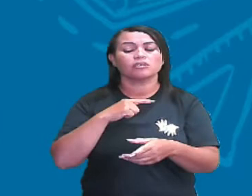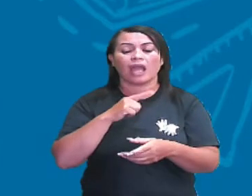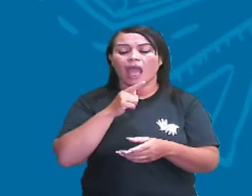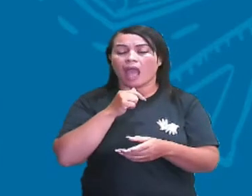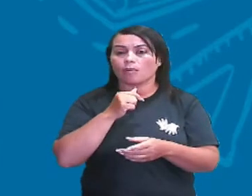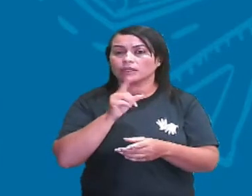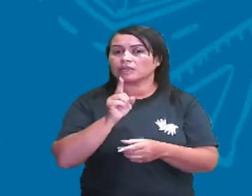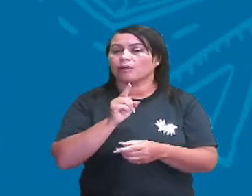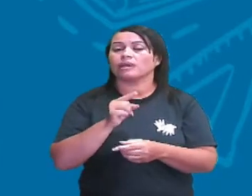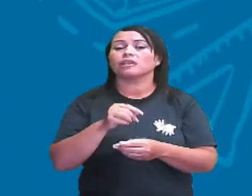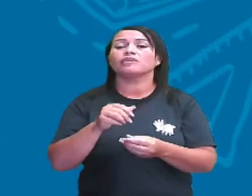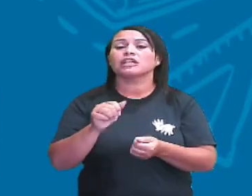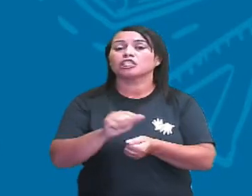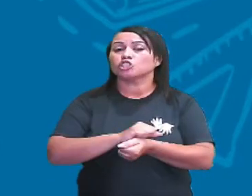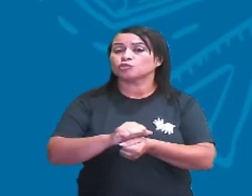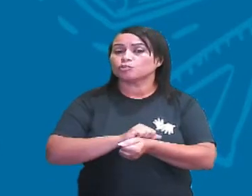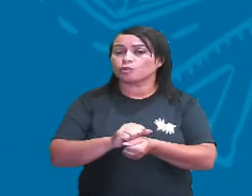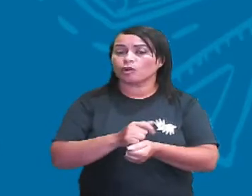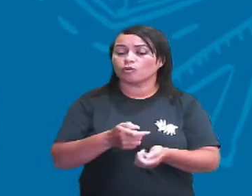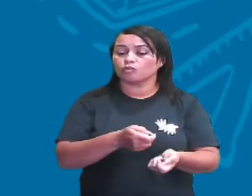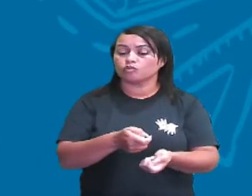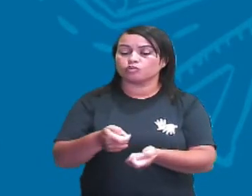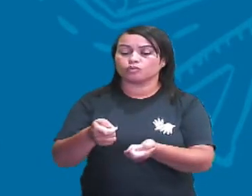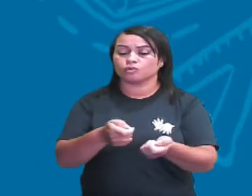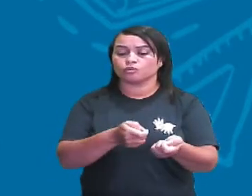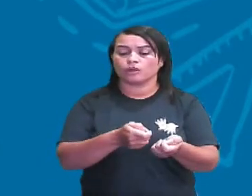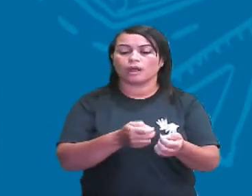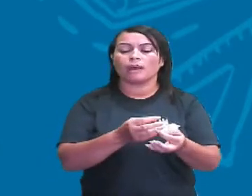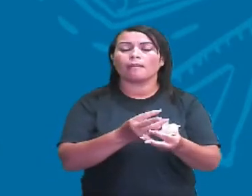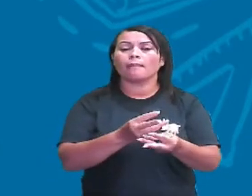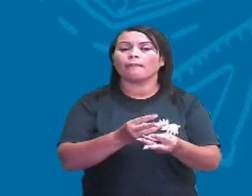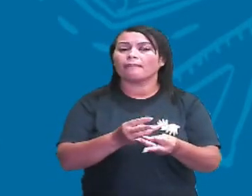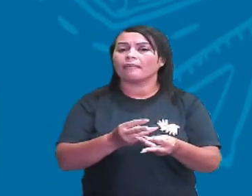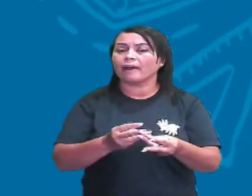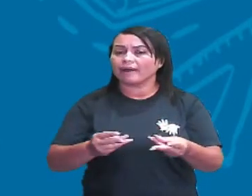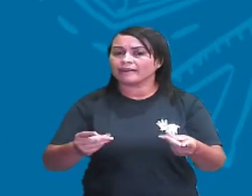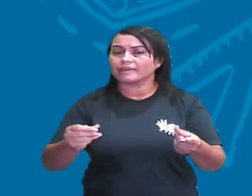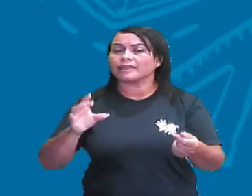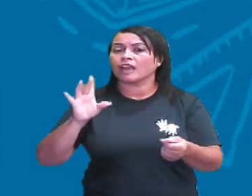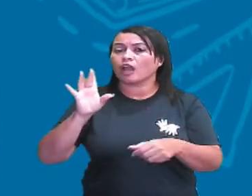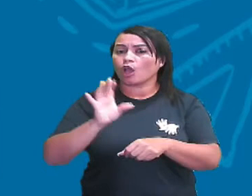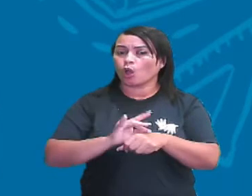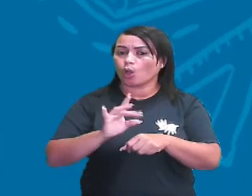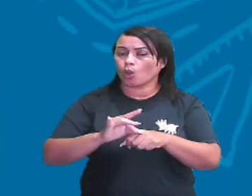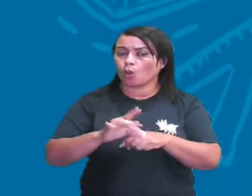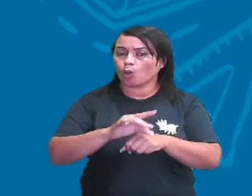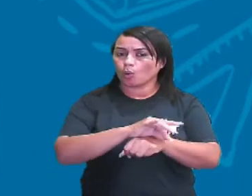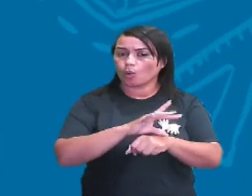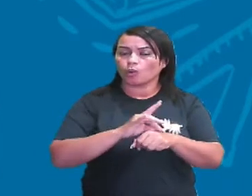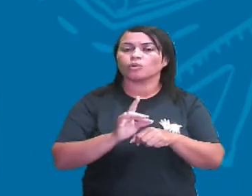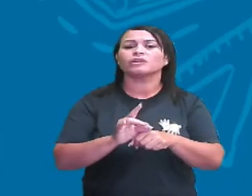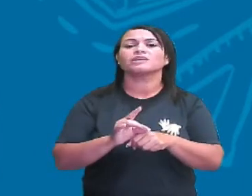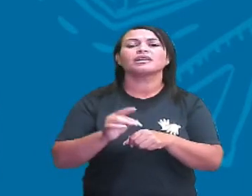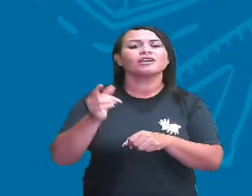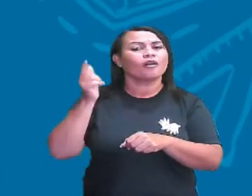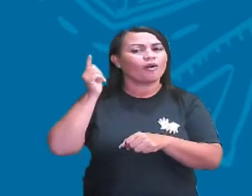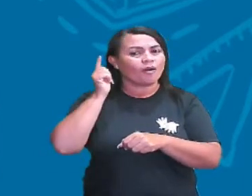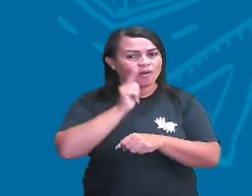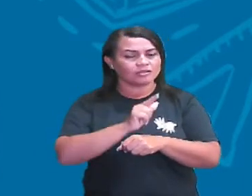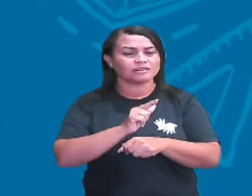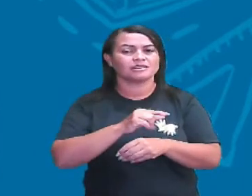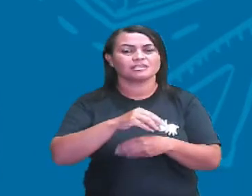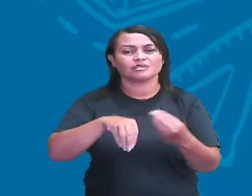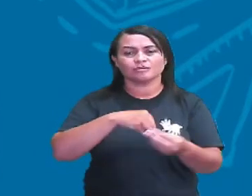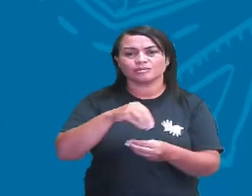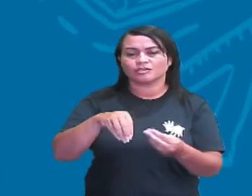espuma, detergente, para que as gotículas de detergente grudem na gasolina e consigam se misturar com